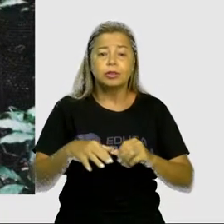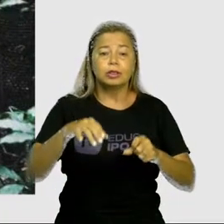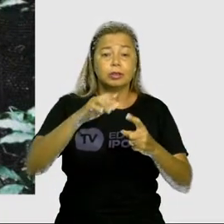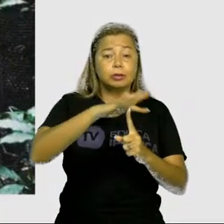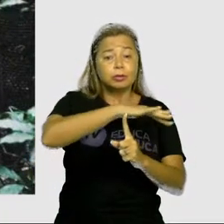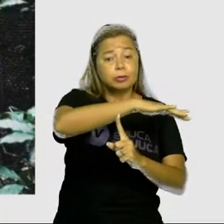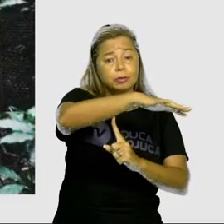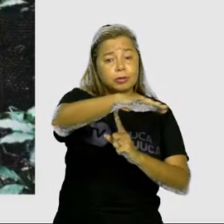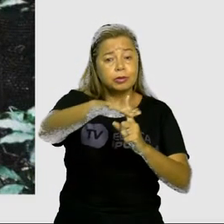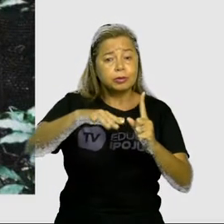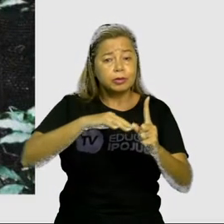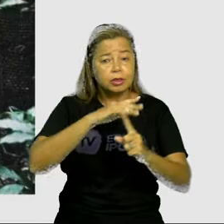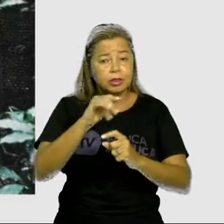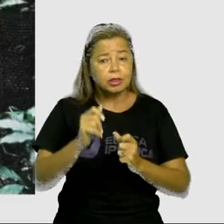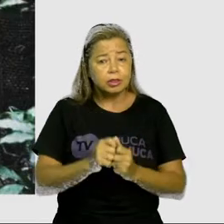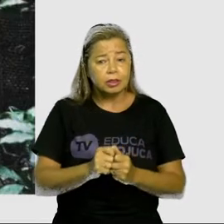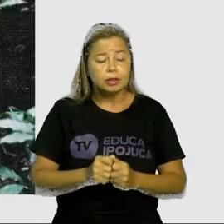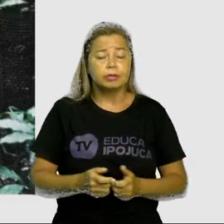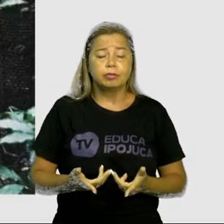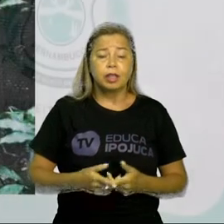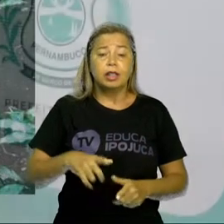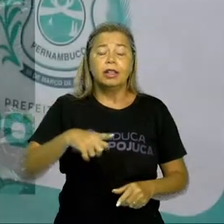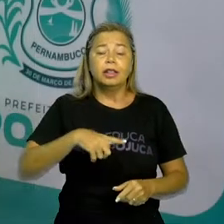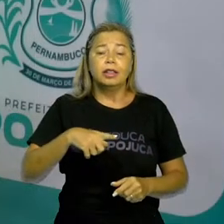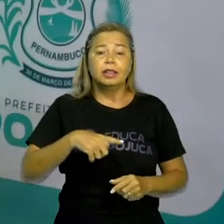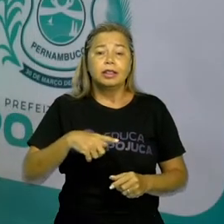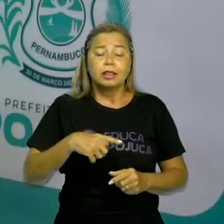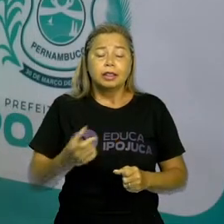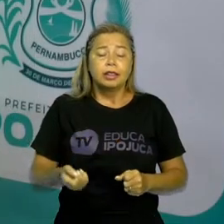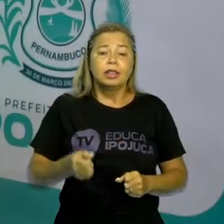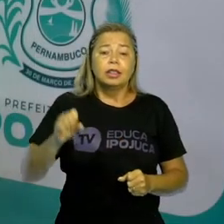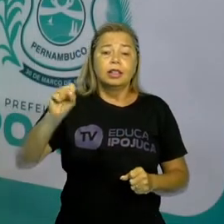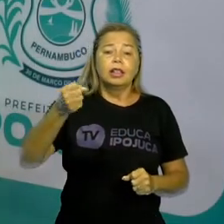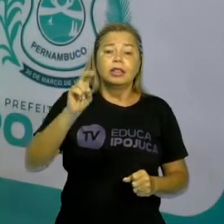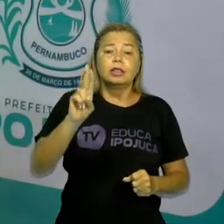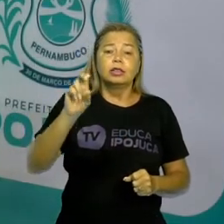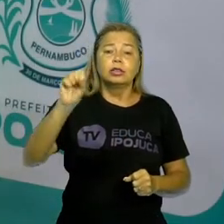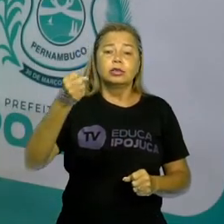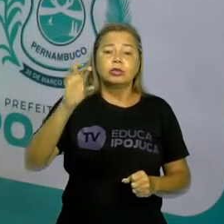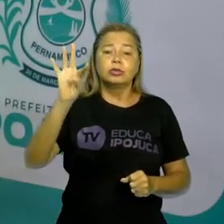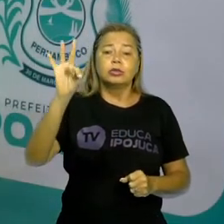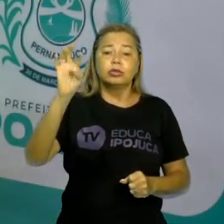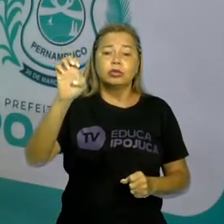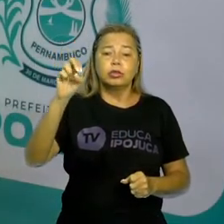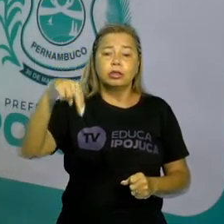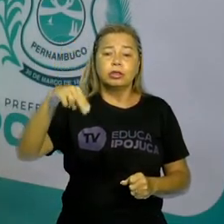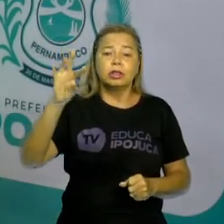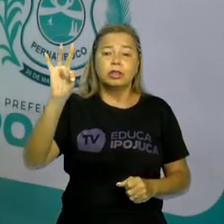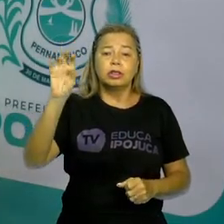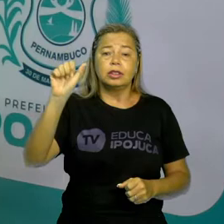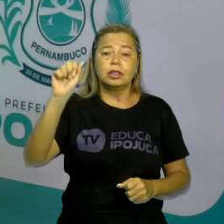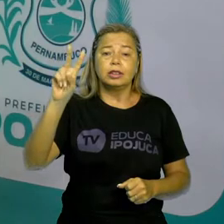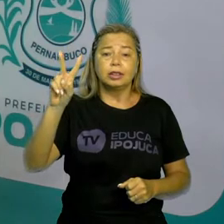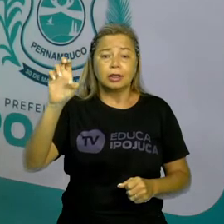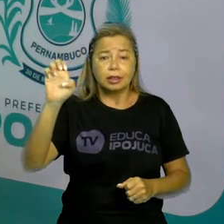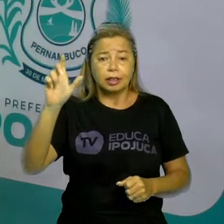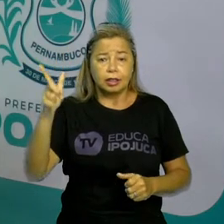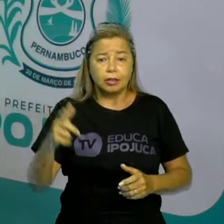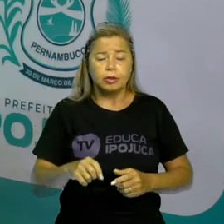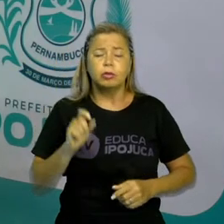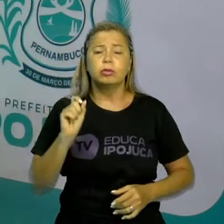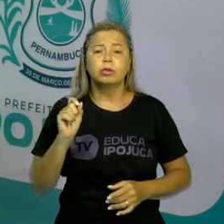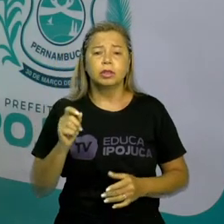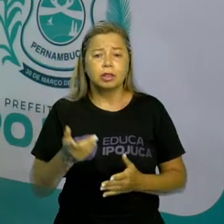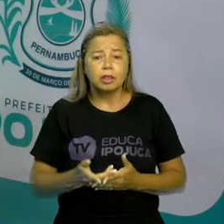unidade de uso sustentável, que é aquela unidade onde o ser humano pode trabalhar dentro dela